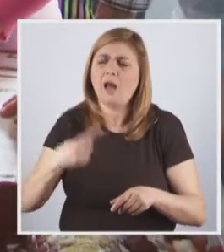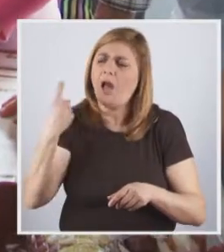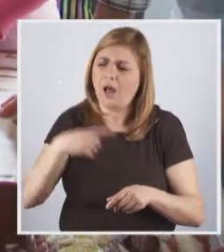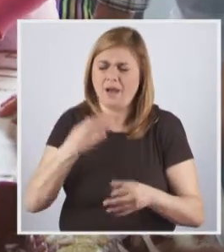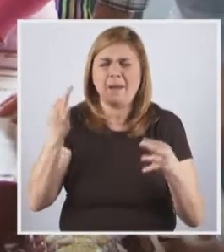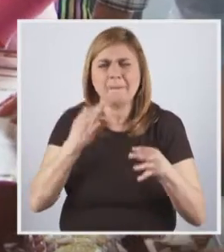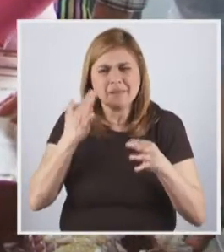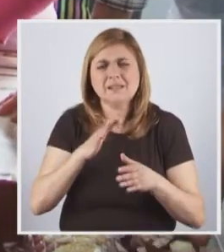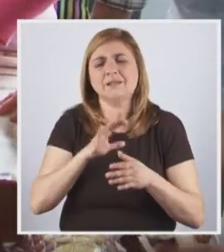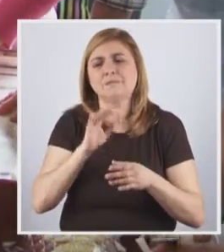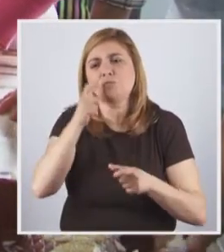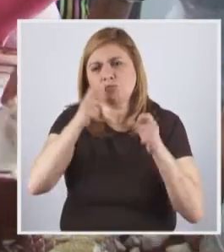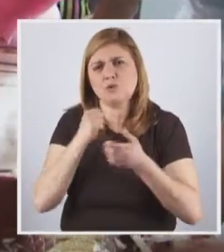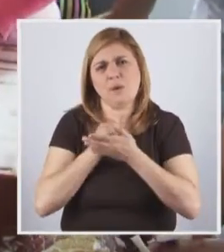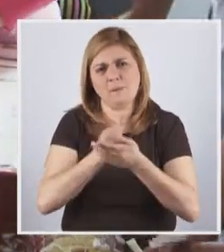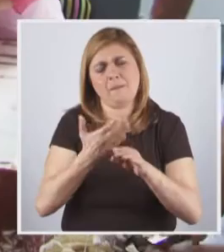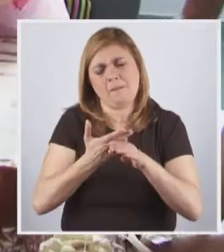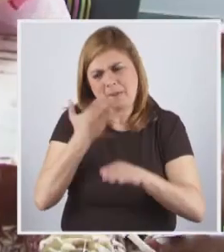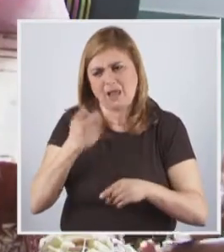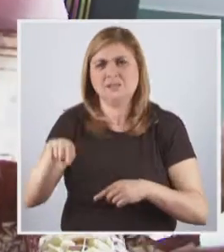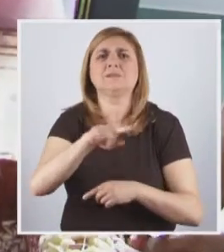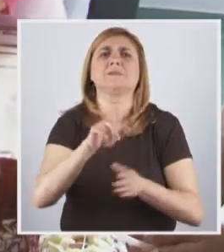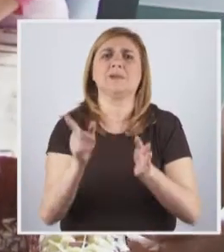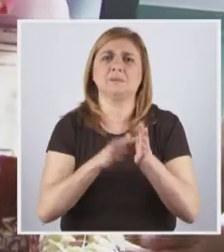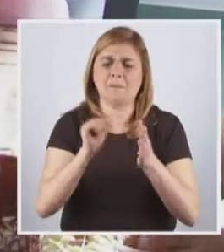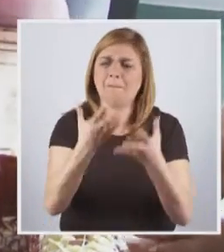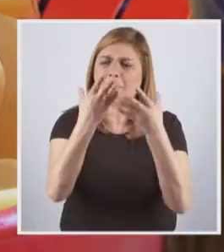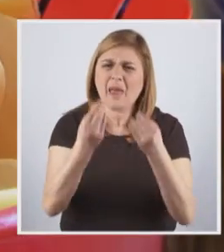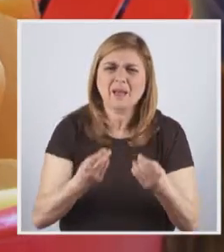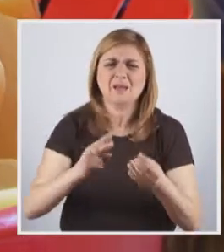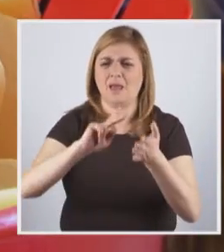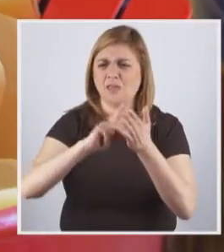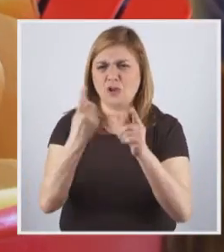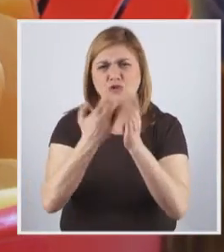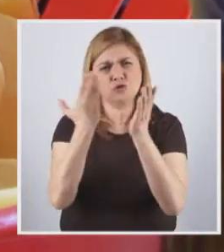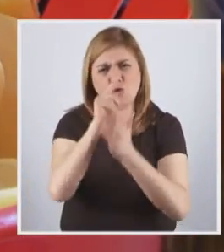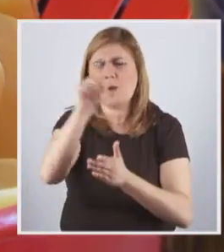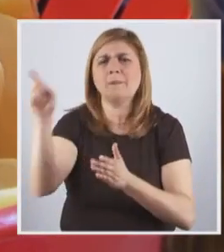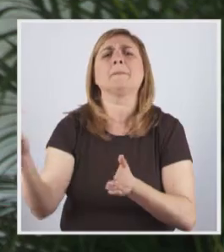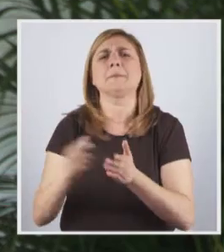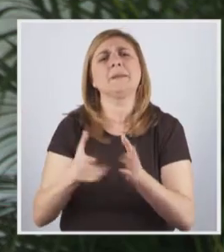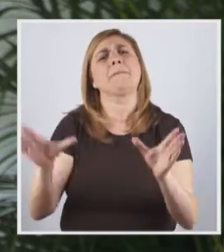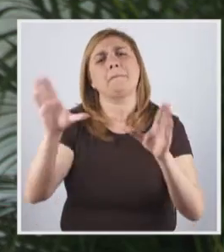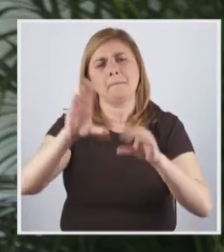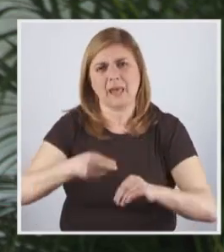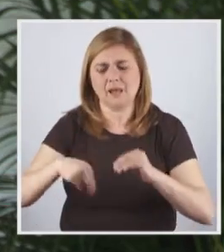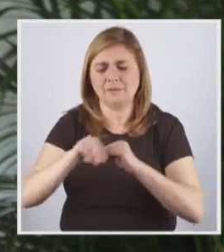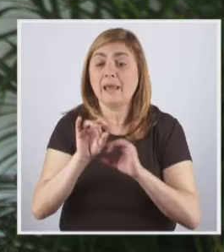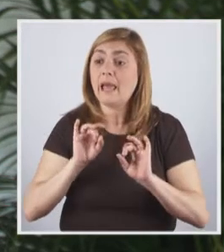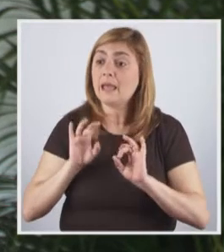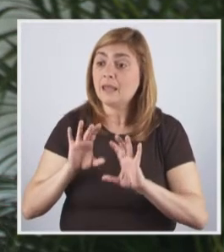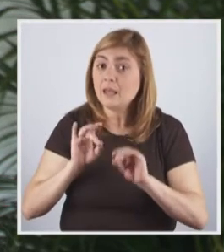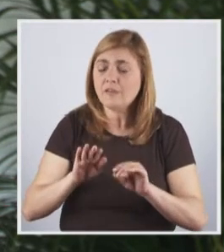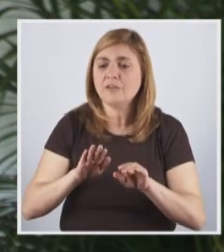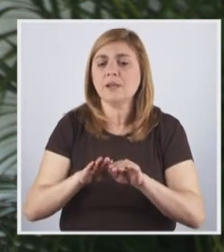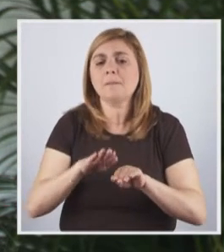sim, temos que reforçar professores de apoio, temos que reforçar materiais e tecnologias nas escolas, sim. Temos que evitar dar